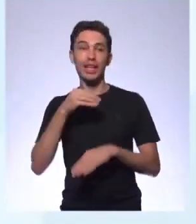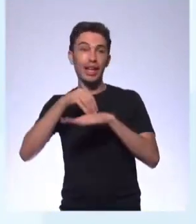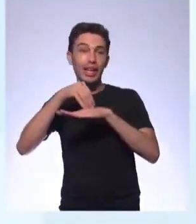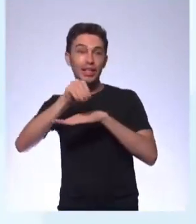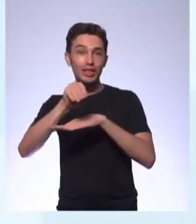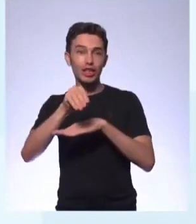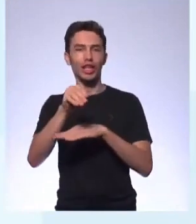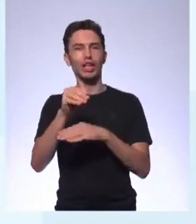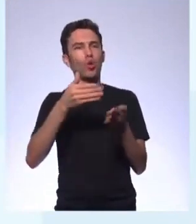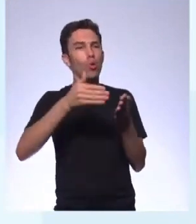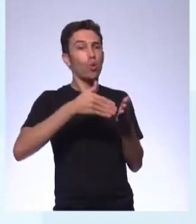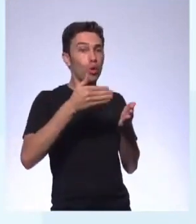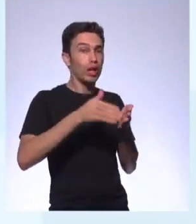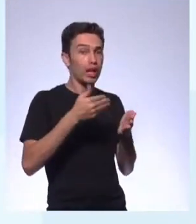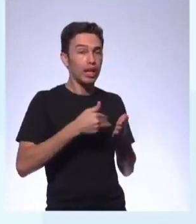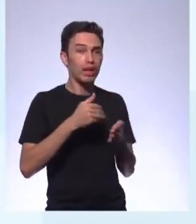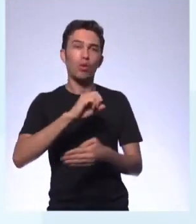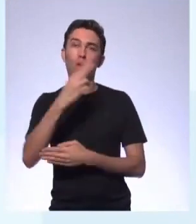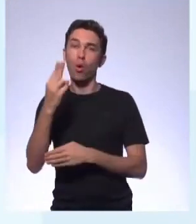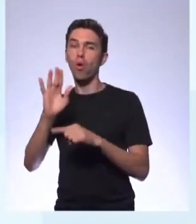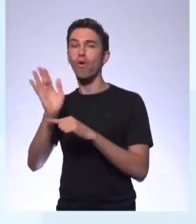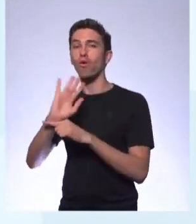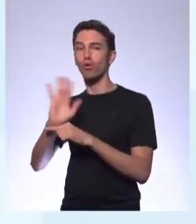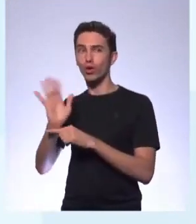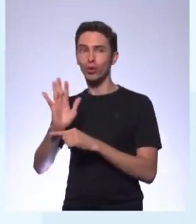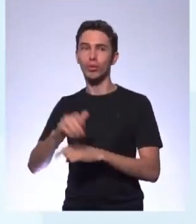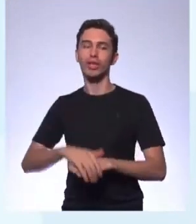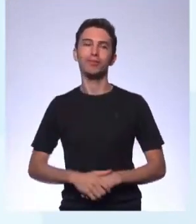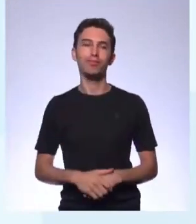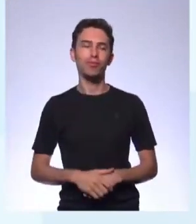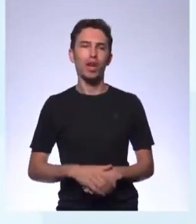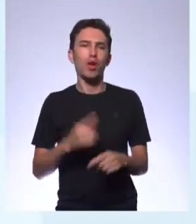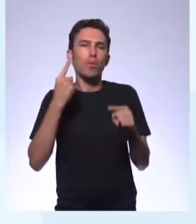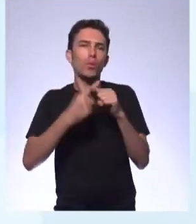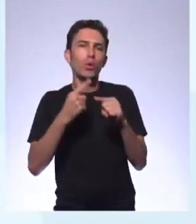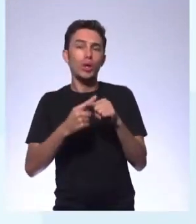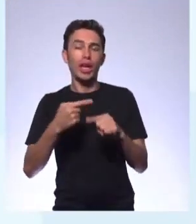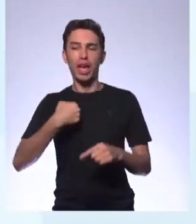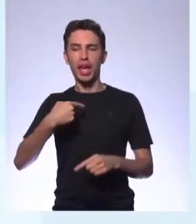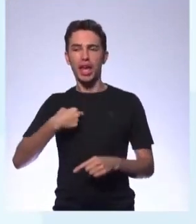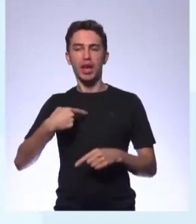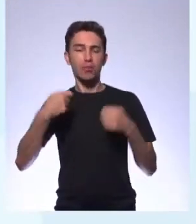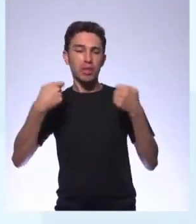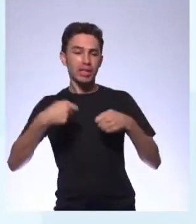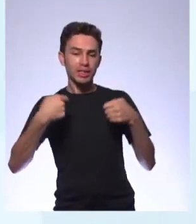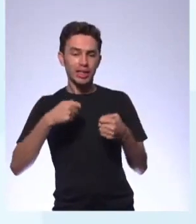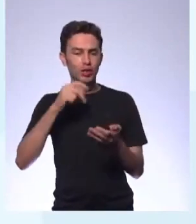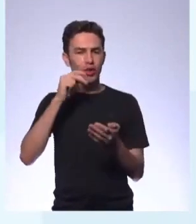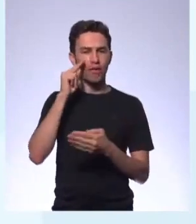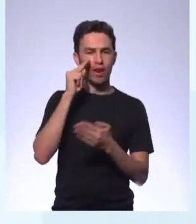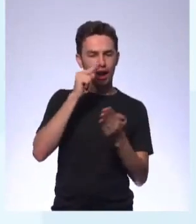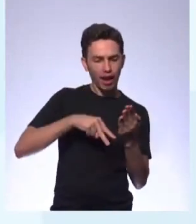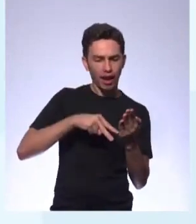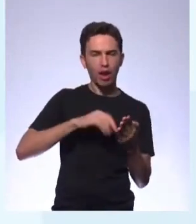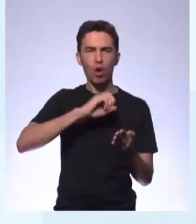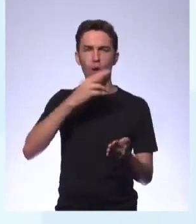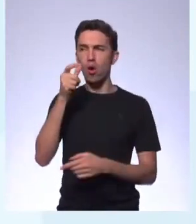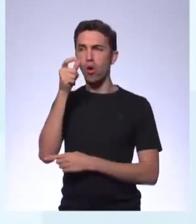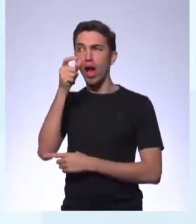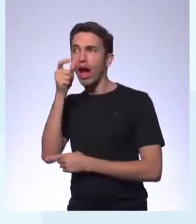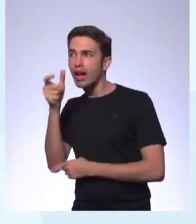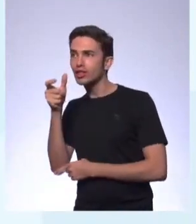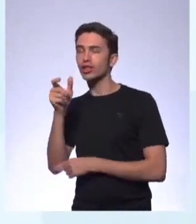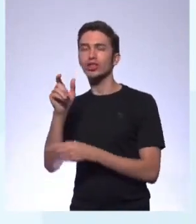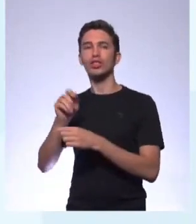filme, vocês já vão treinando aí. pergunta maravilhosa, isso mesmo. Por que eu devo ler ou assistir? Então, não é só indicar,